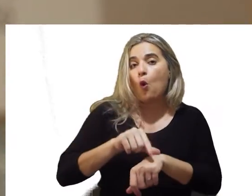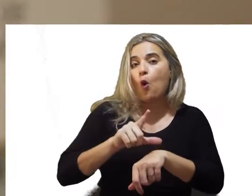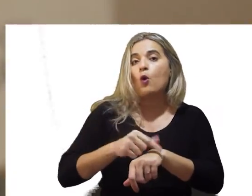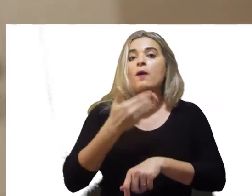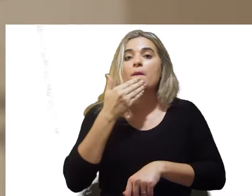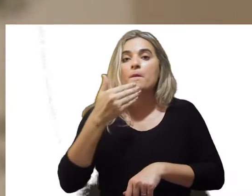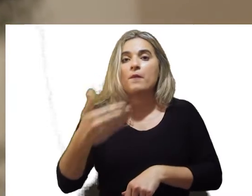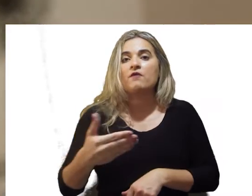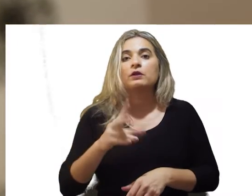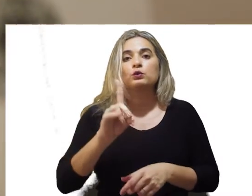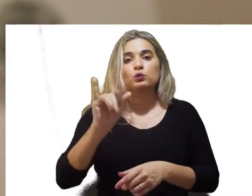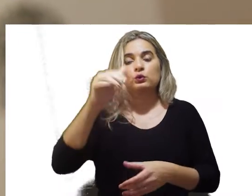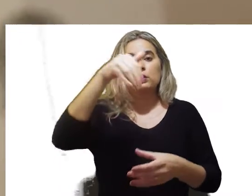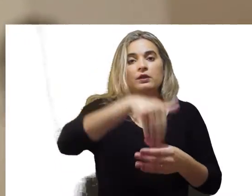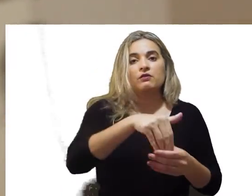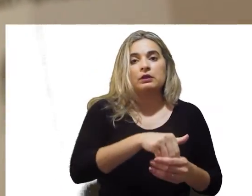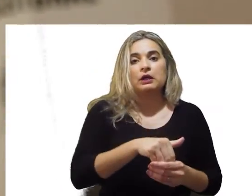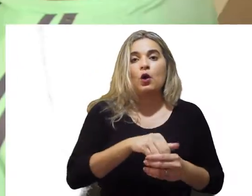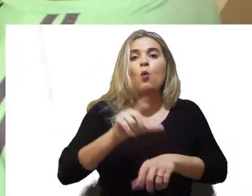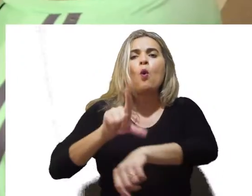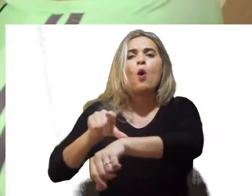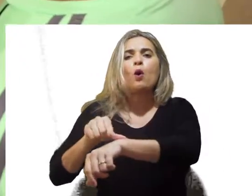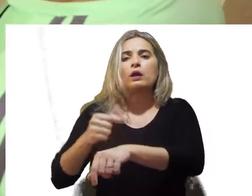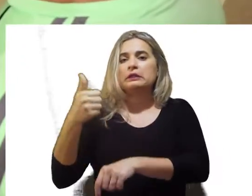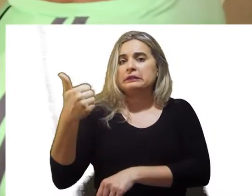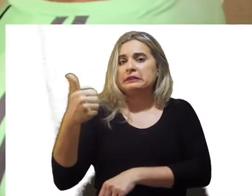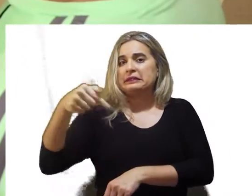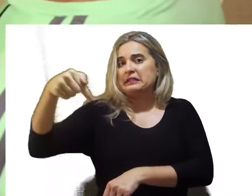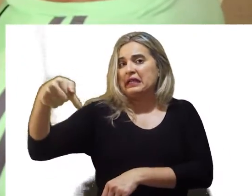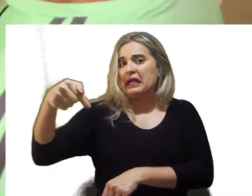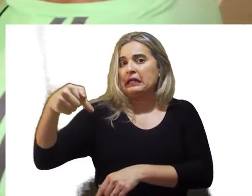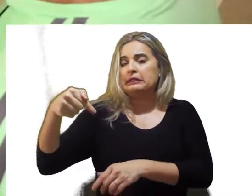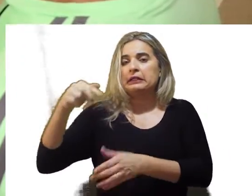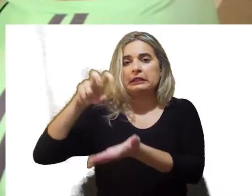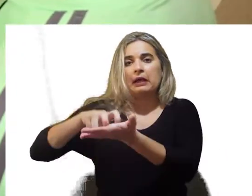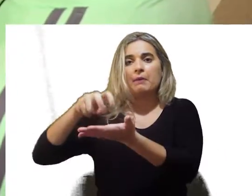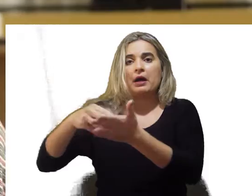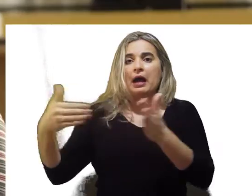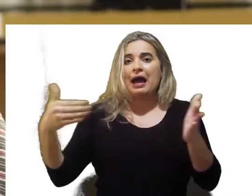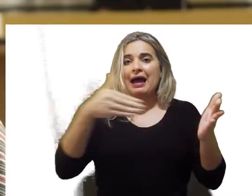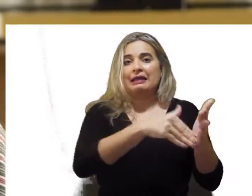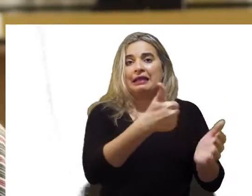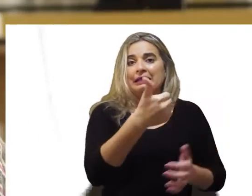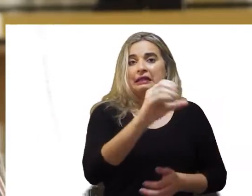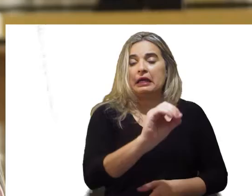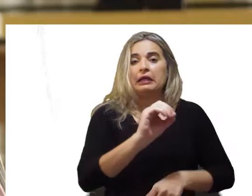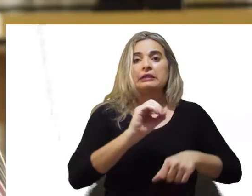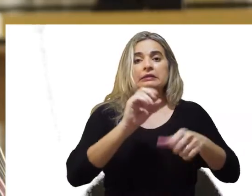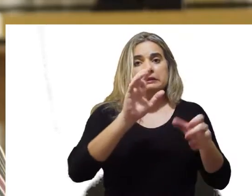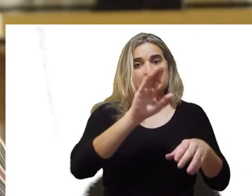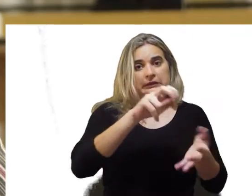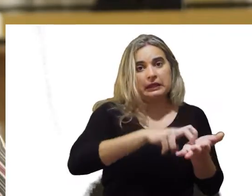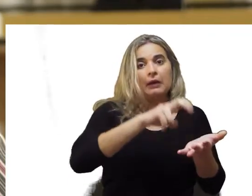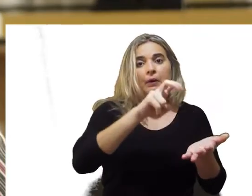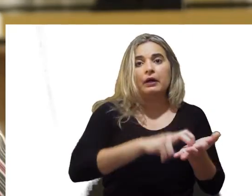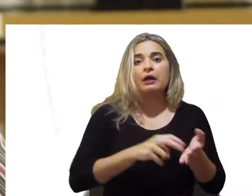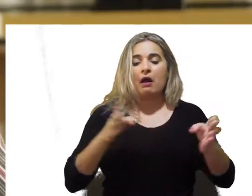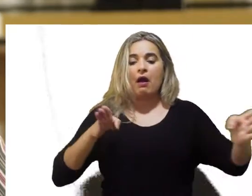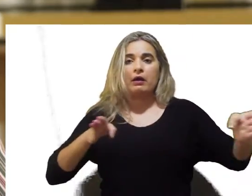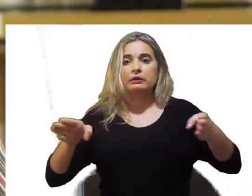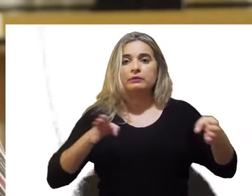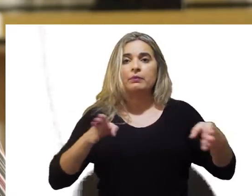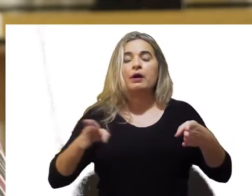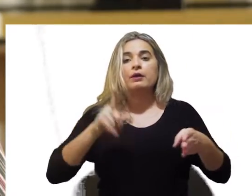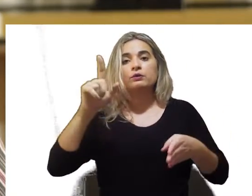horário preferencial no dia da votação, entre as 7 horas da manhã e as 10 horas. Em eleições anteriores, verifica-se que há uma grande